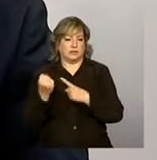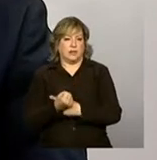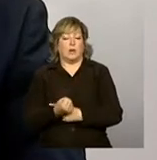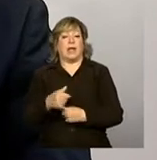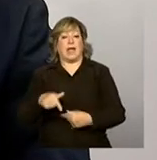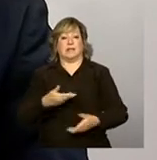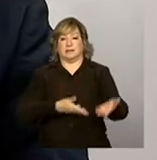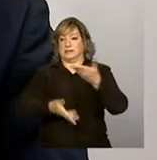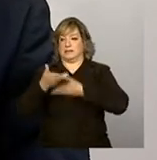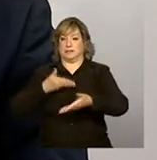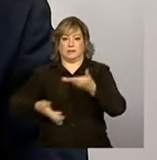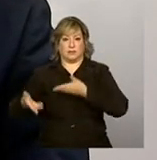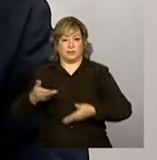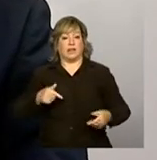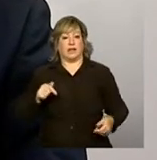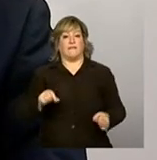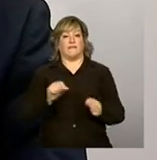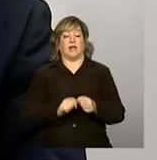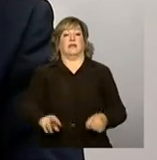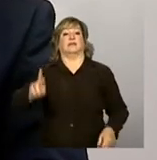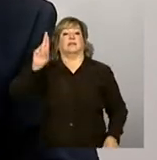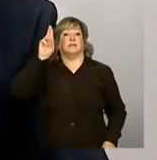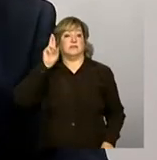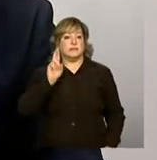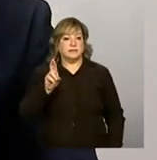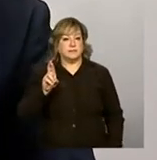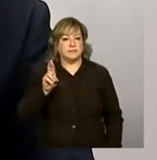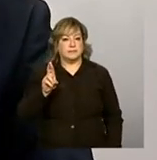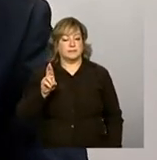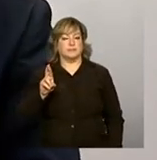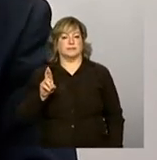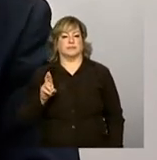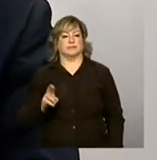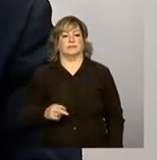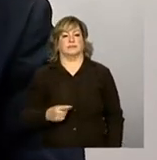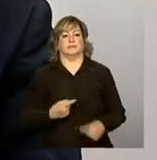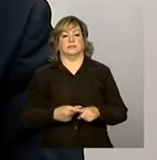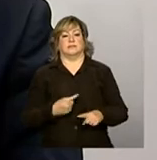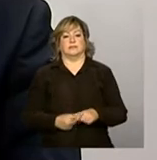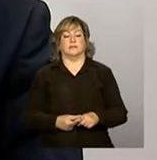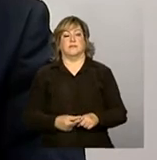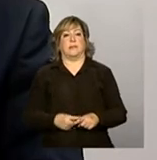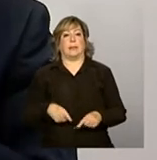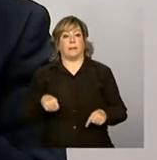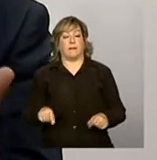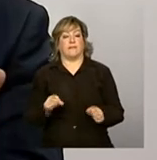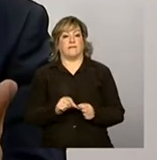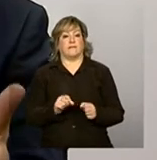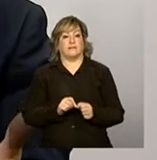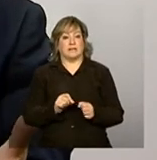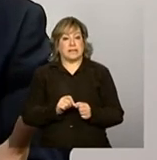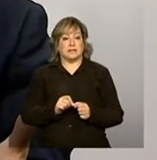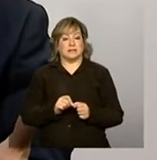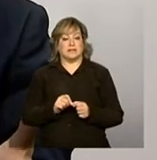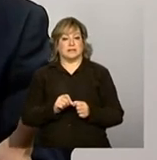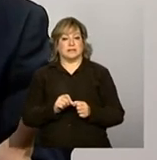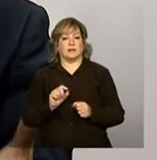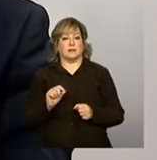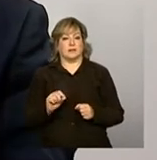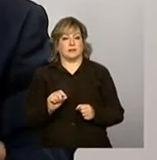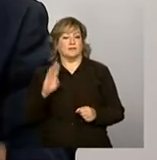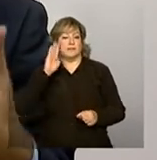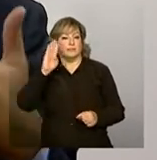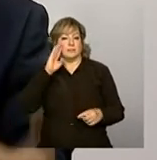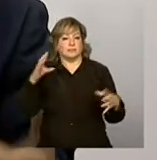ela cria uma responsabilidade e ela fundamenta, vamos dizer assim, a construção das prioridades.